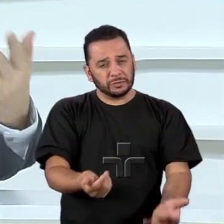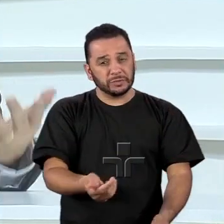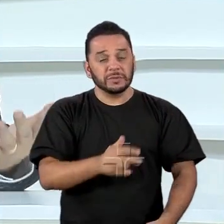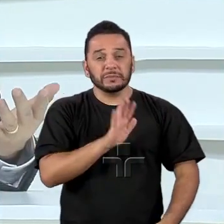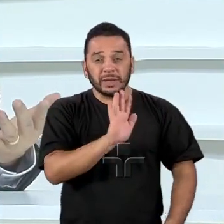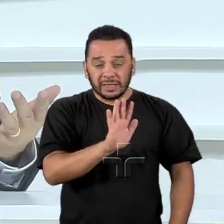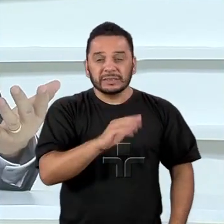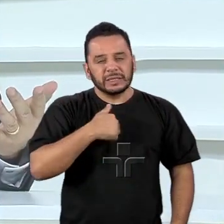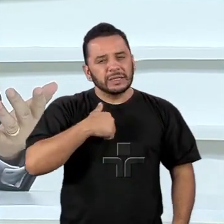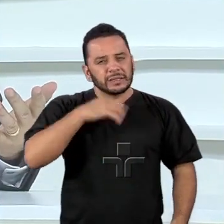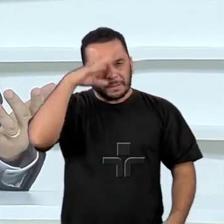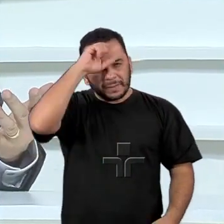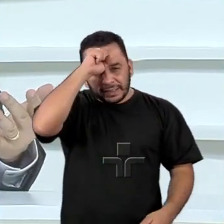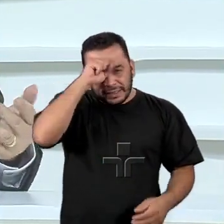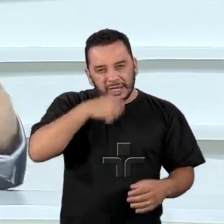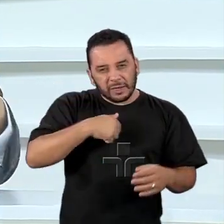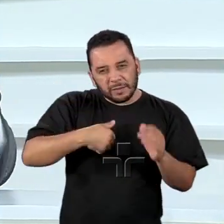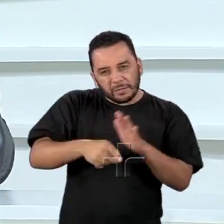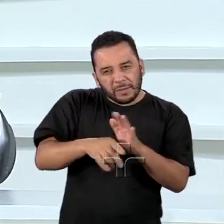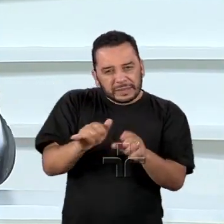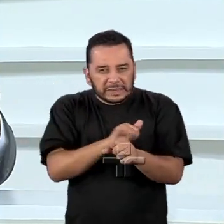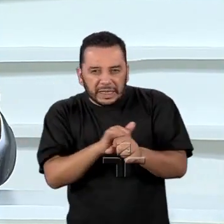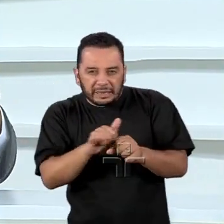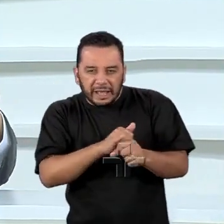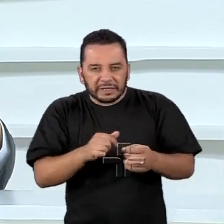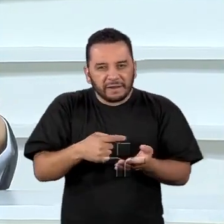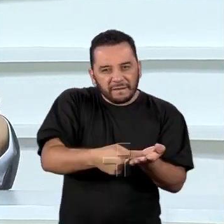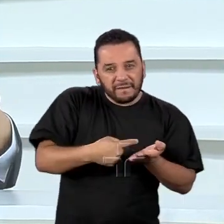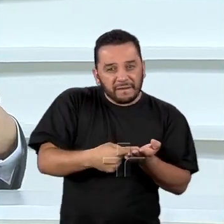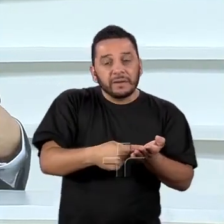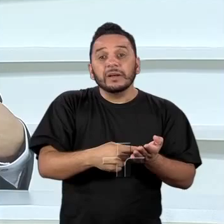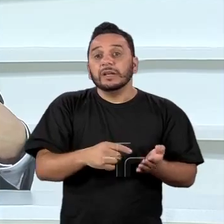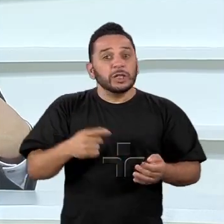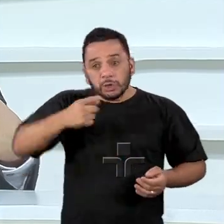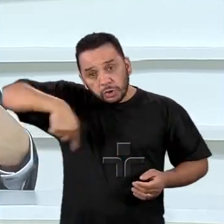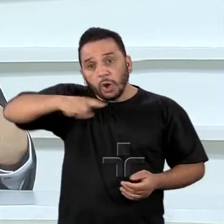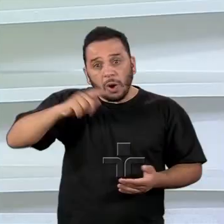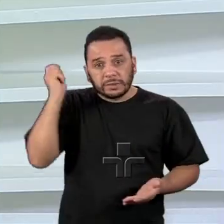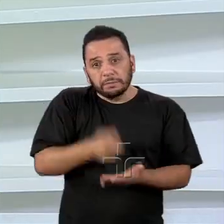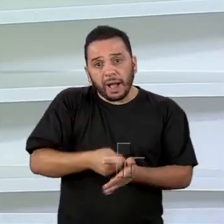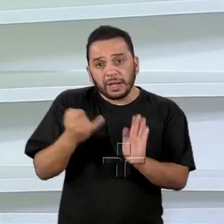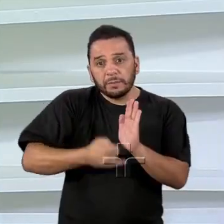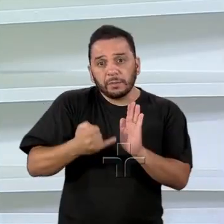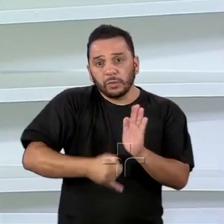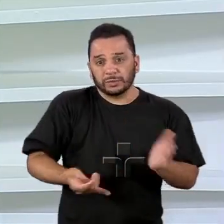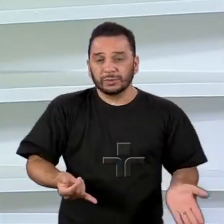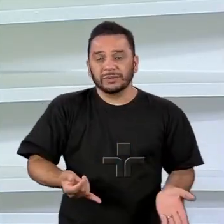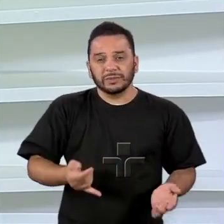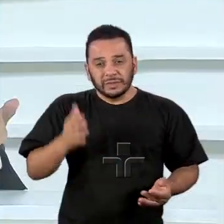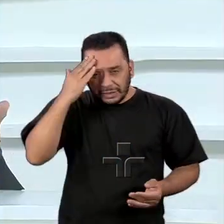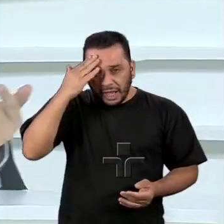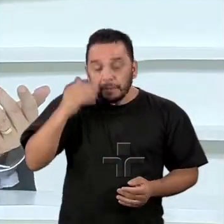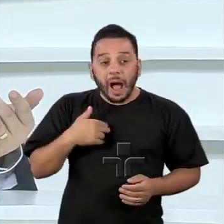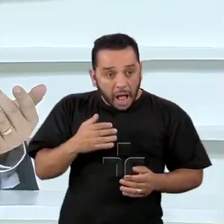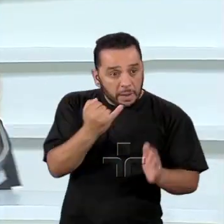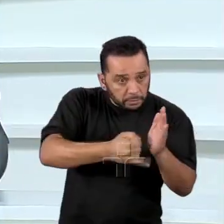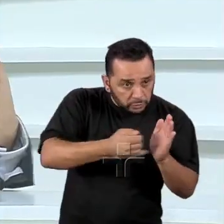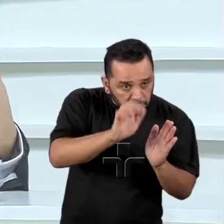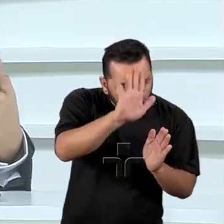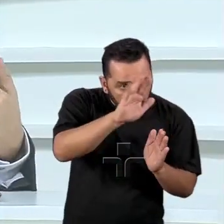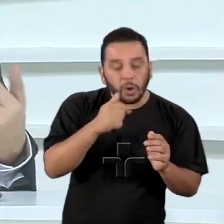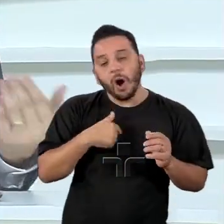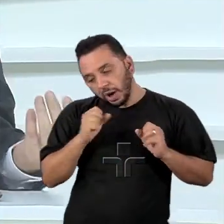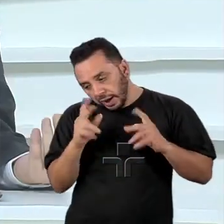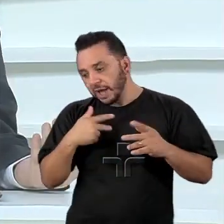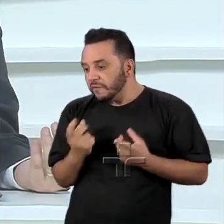aprenderam a lidar com isso, não é, e quem paga é o consumidor. Exato, eles repassam. Porque isso tudo é repassado, enfim, quem